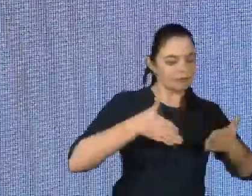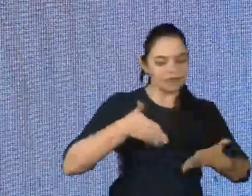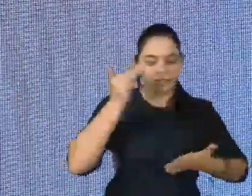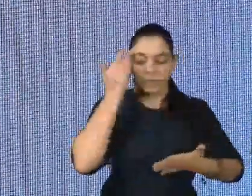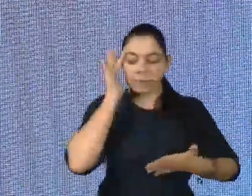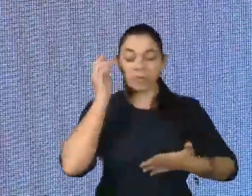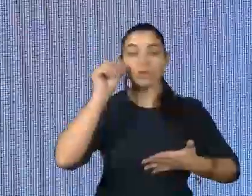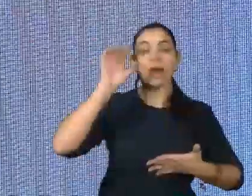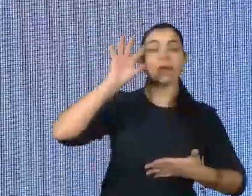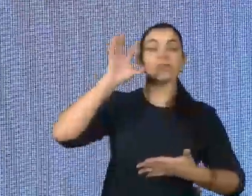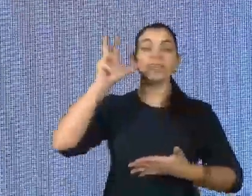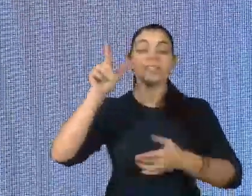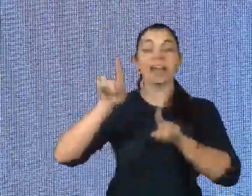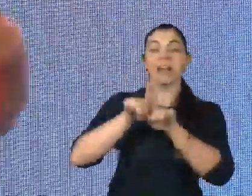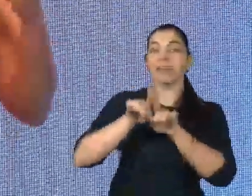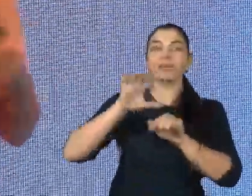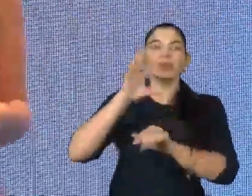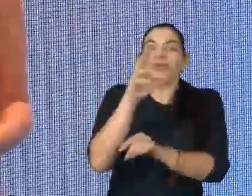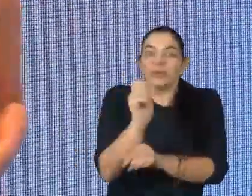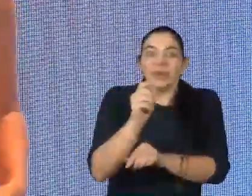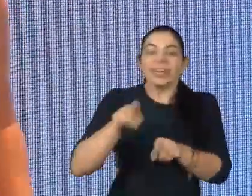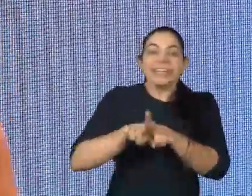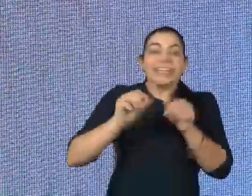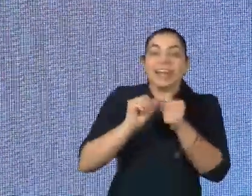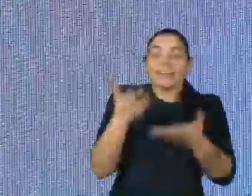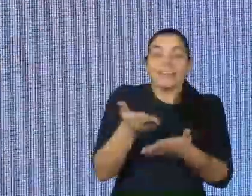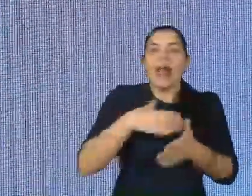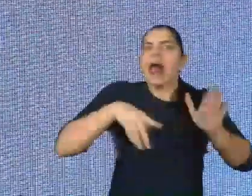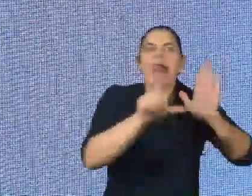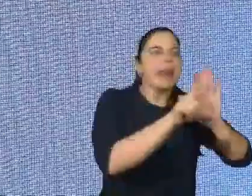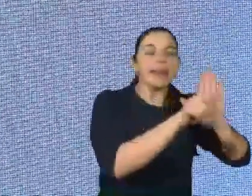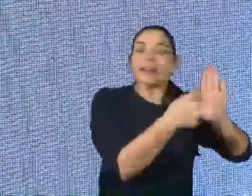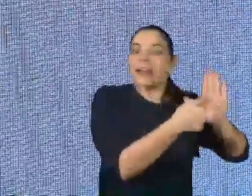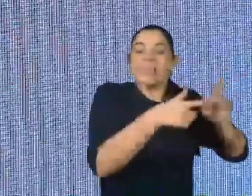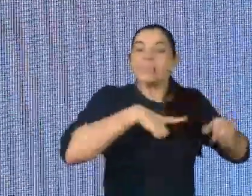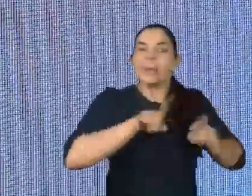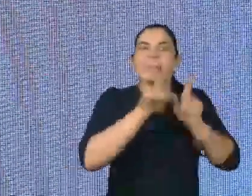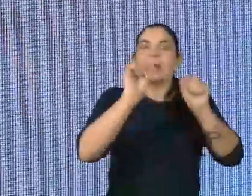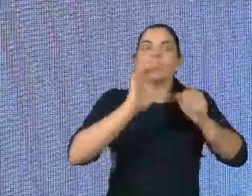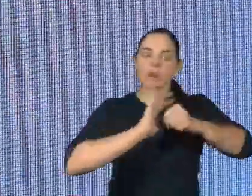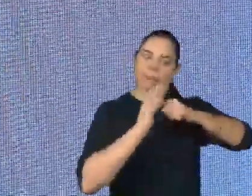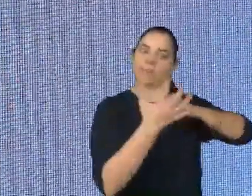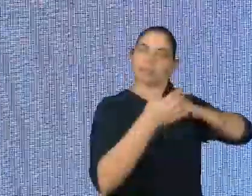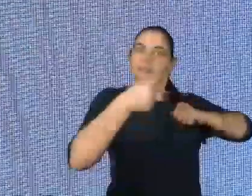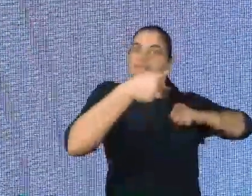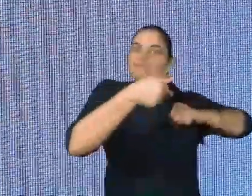acontecimentos, assim como a Carola colocou. Nós temos lei para tudo isso. Só que quando chegou a pandemia,